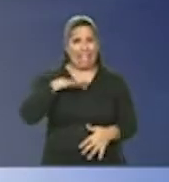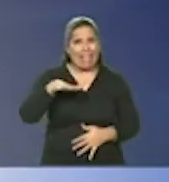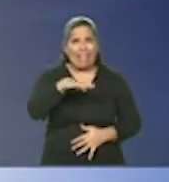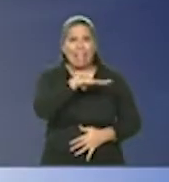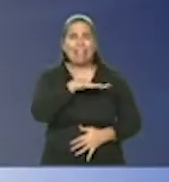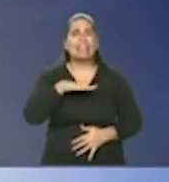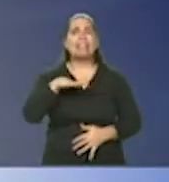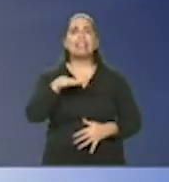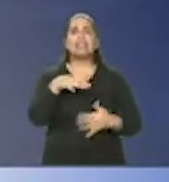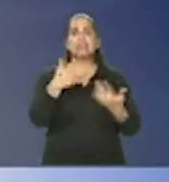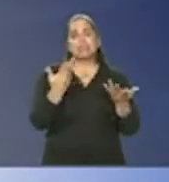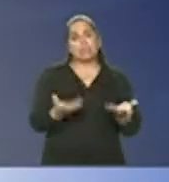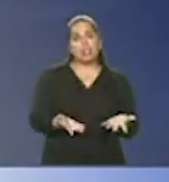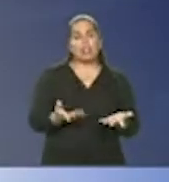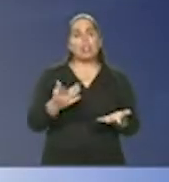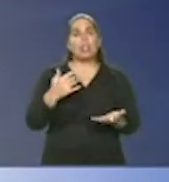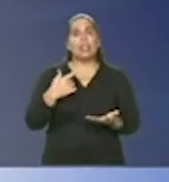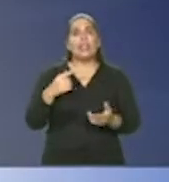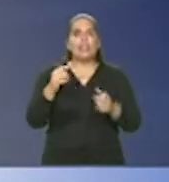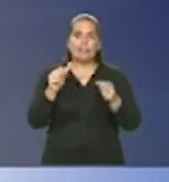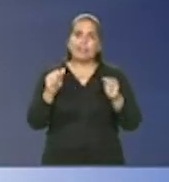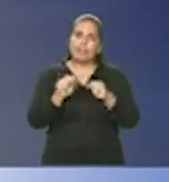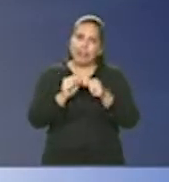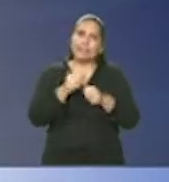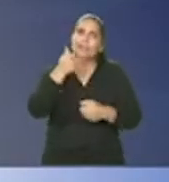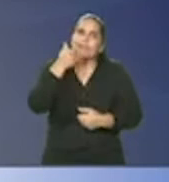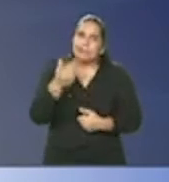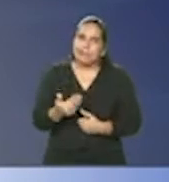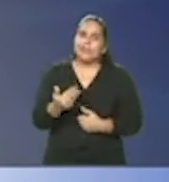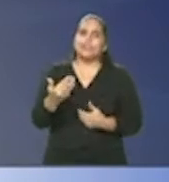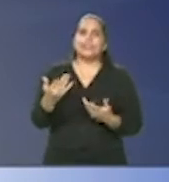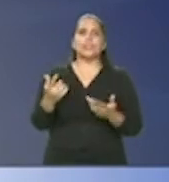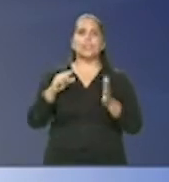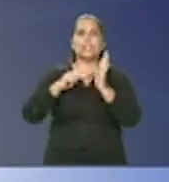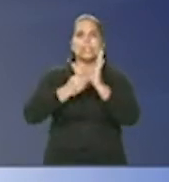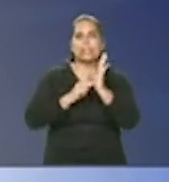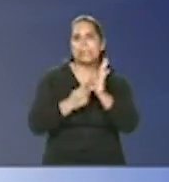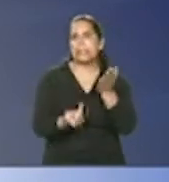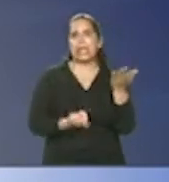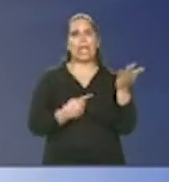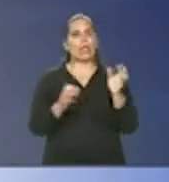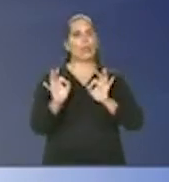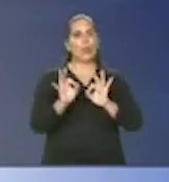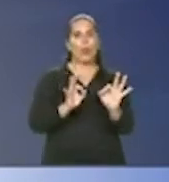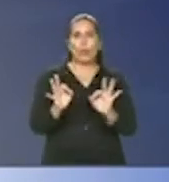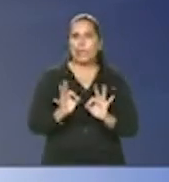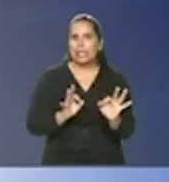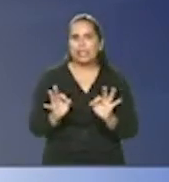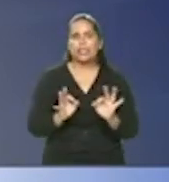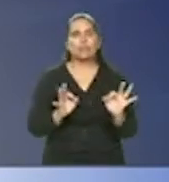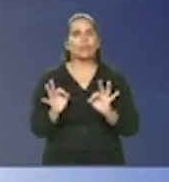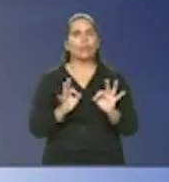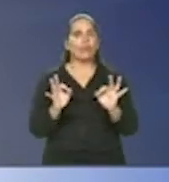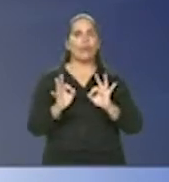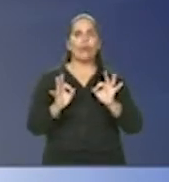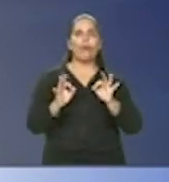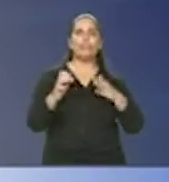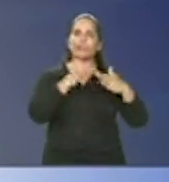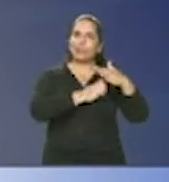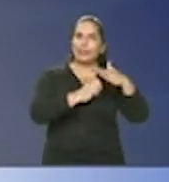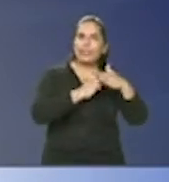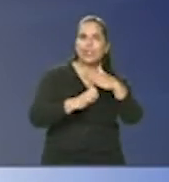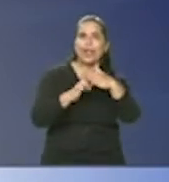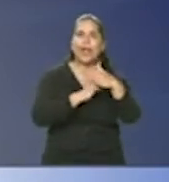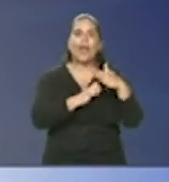pedirem e fazem essa pressão via seus sindicatos, via as organizações de empresários,